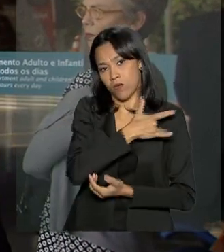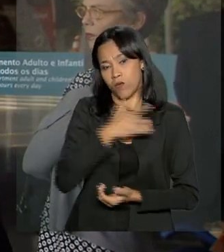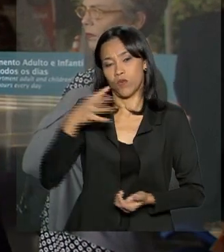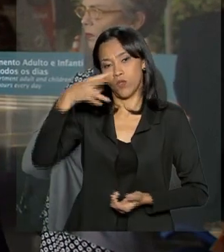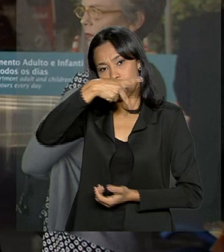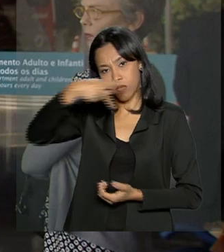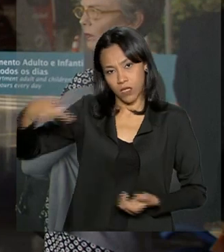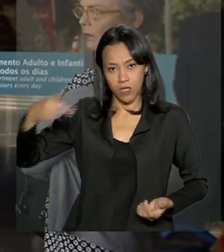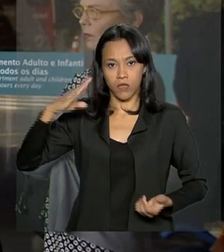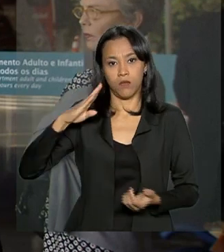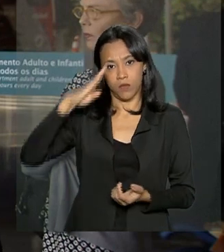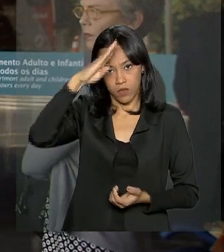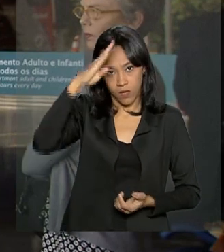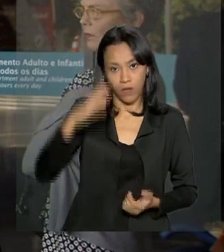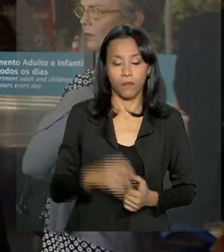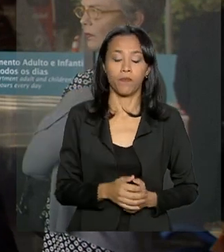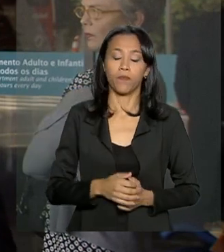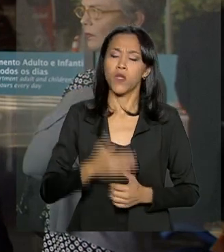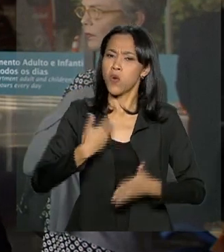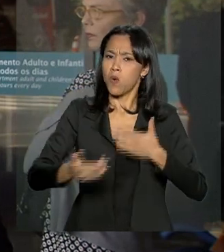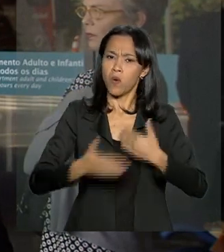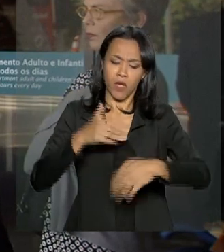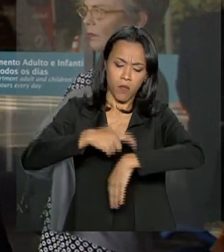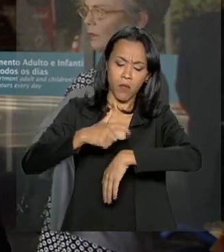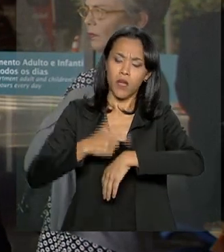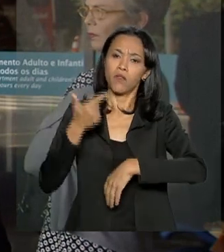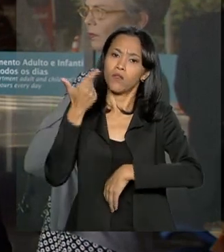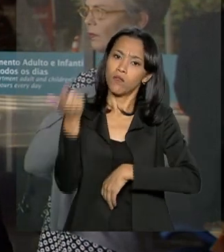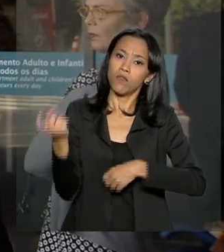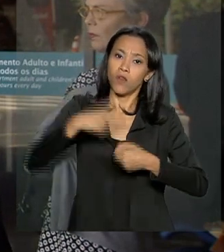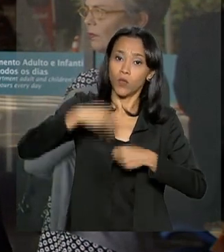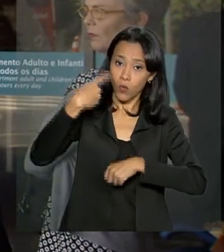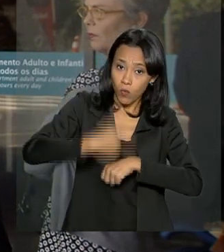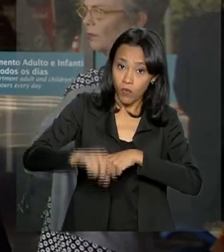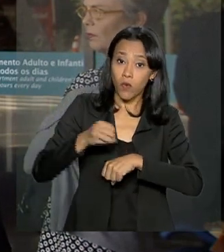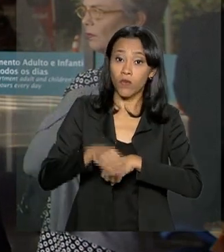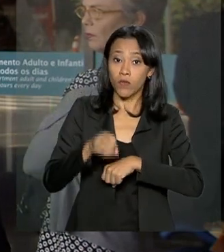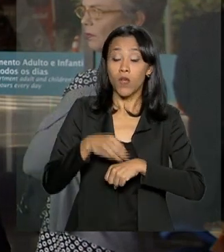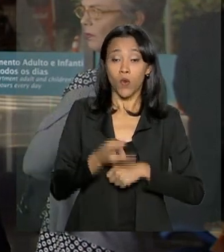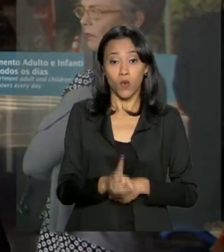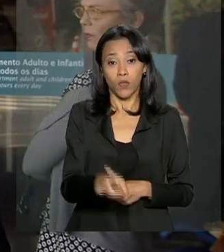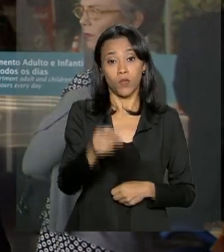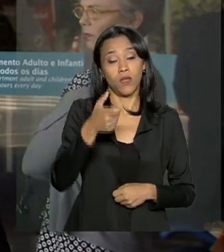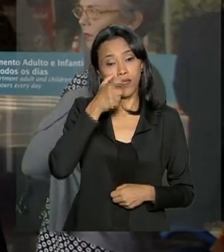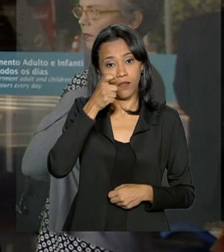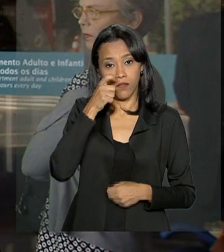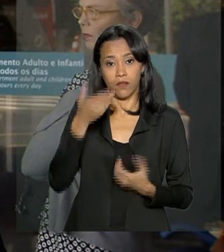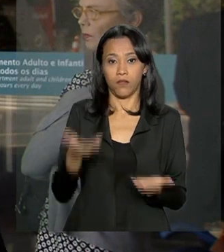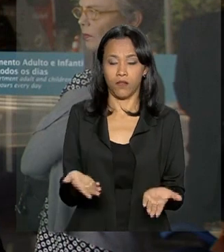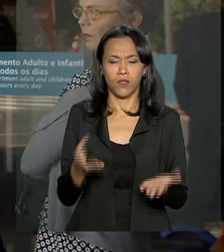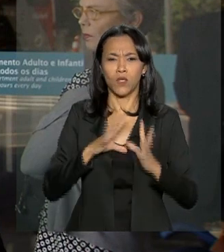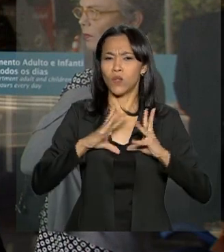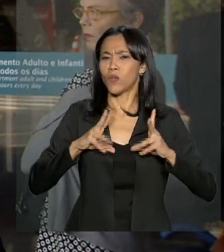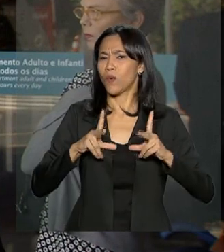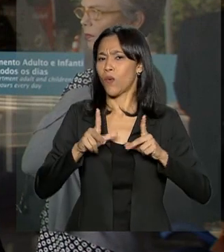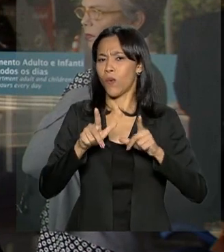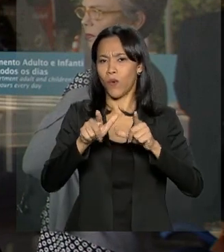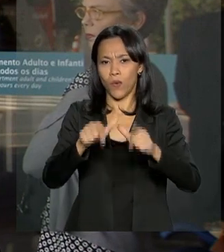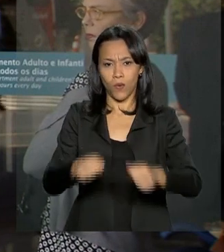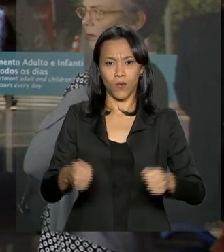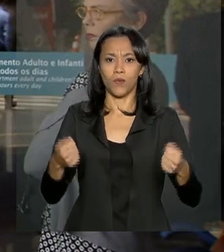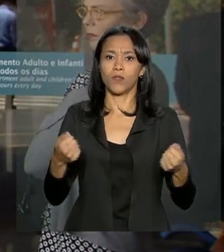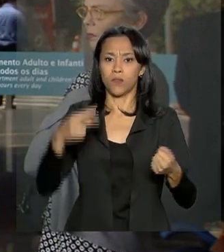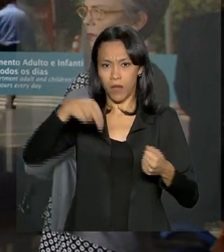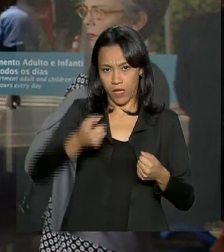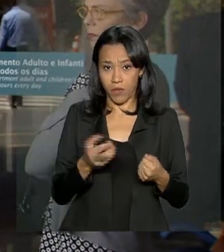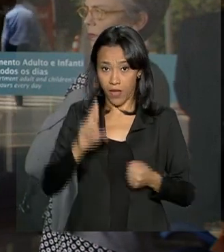presidente Jair Bolsonaro. Voltamos a qualquer momento com mais informações. Continue a acompanhar todas essas atualizações